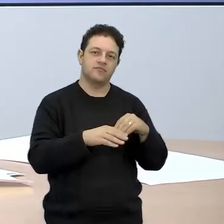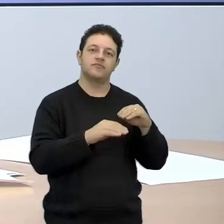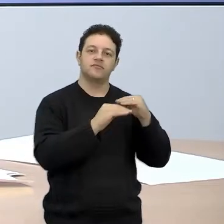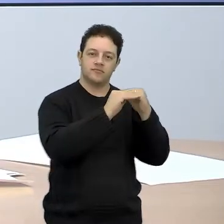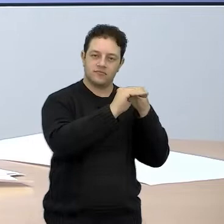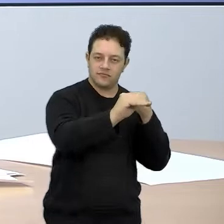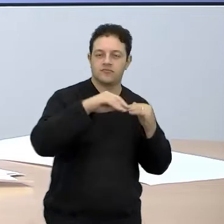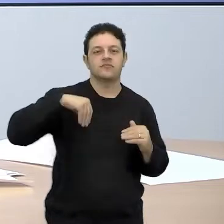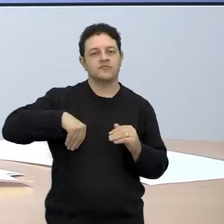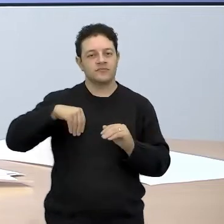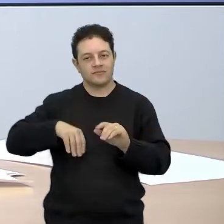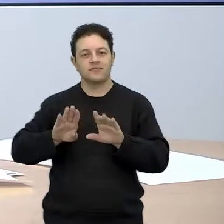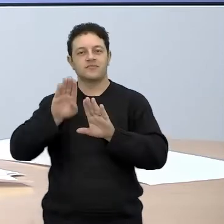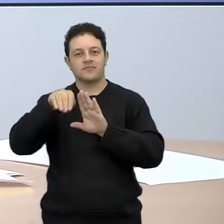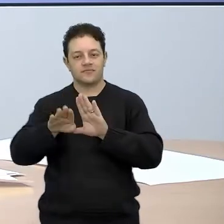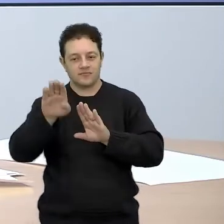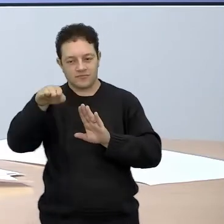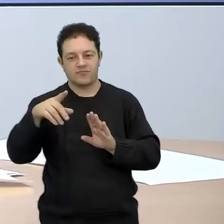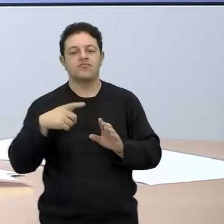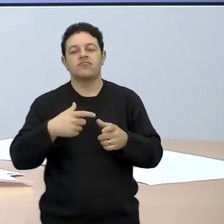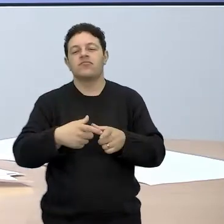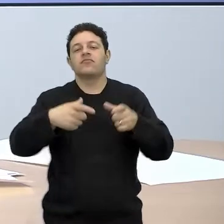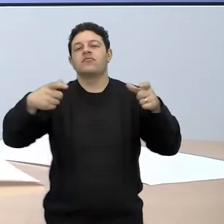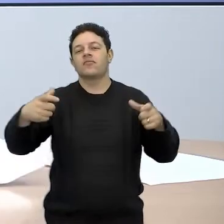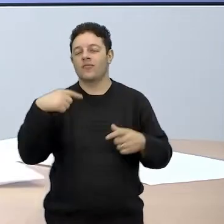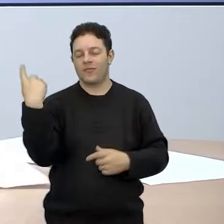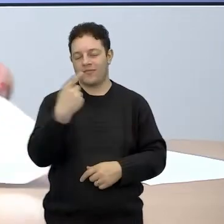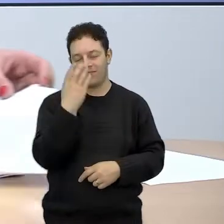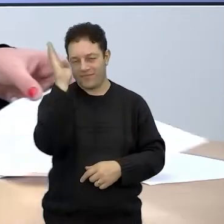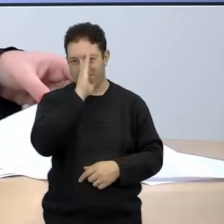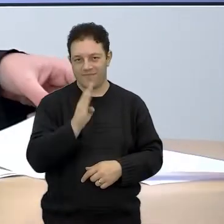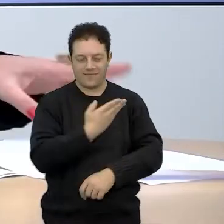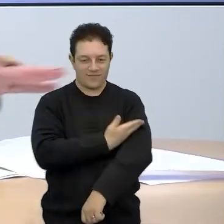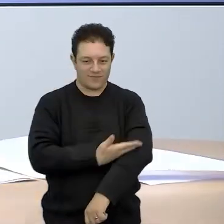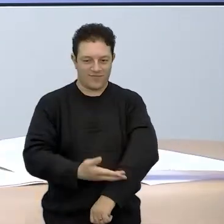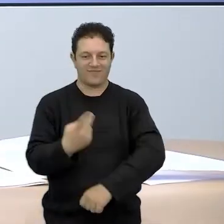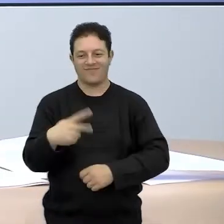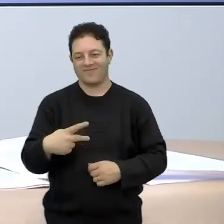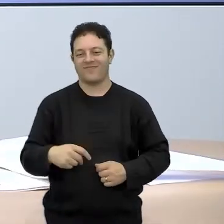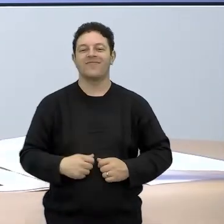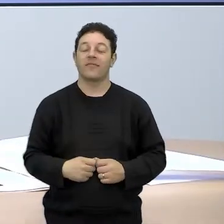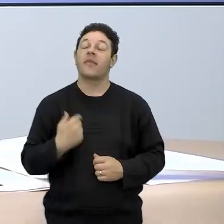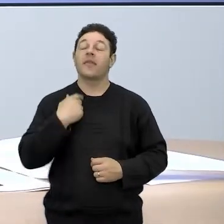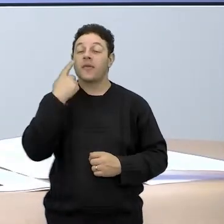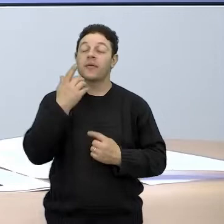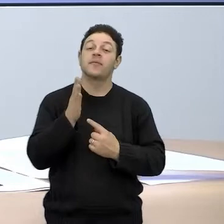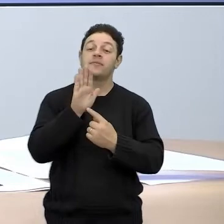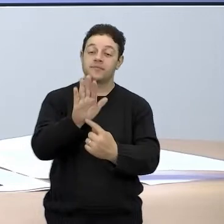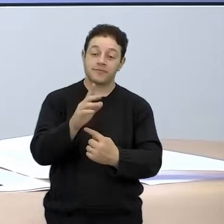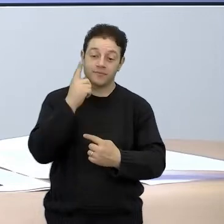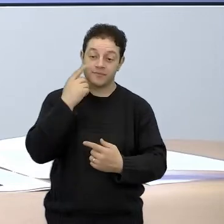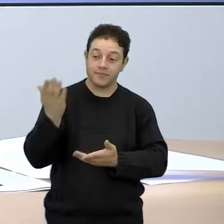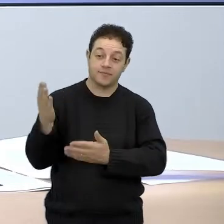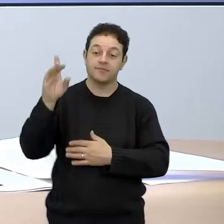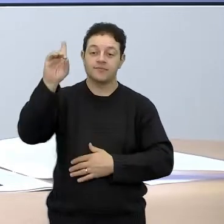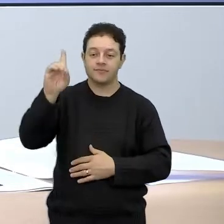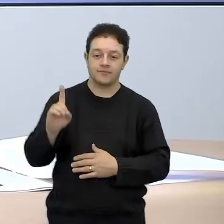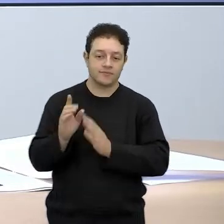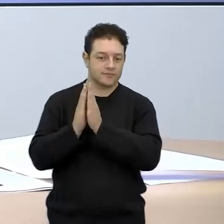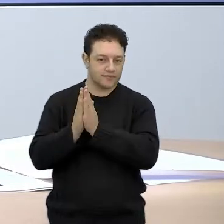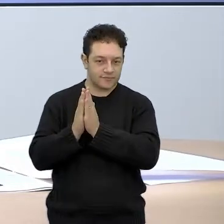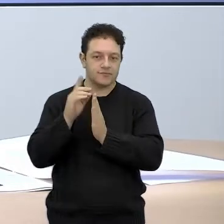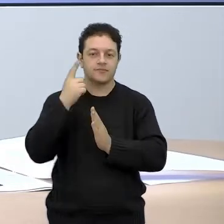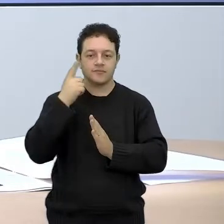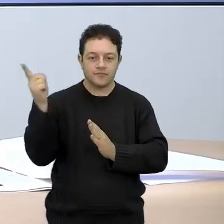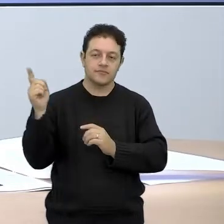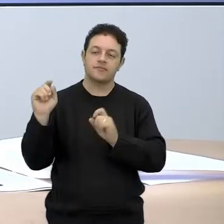variável. São os mais comuns aí no nosso país. Eu vou mostrar pra vocês, então, vou pedir pro nosso diretor colocar aí